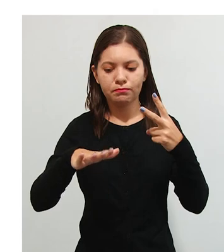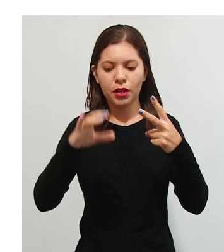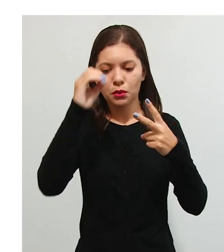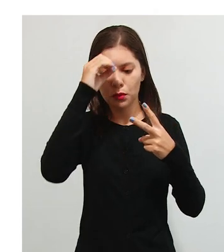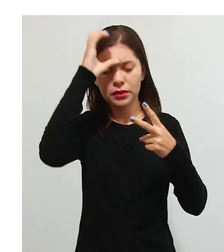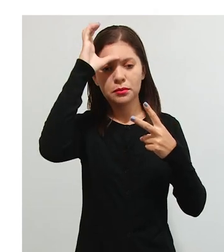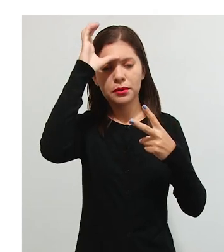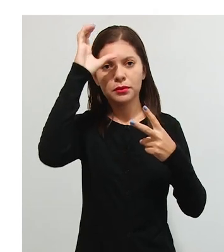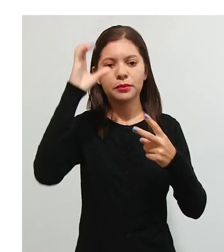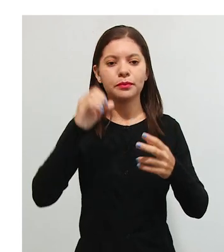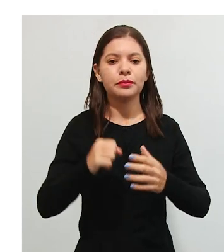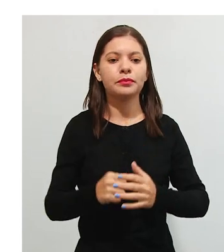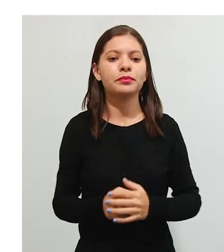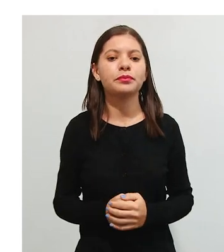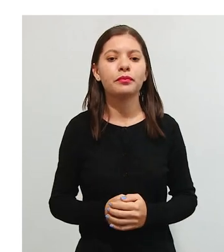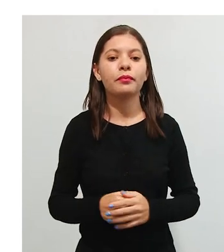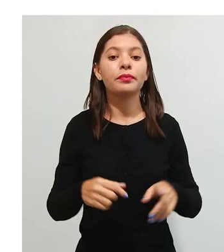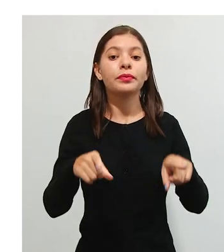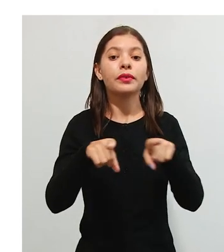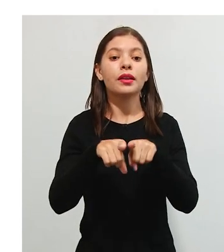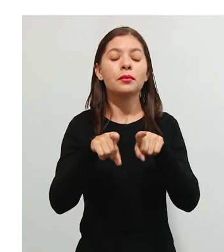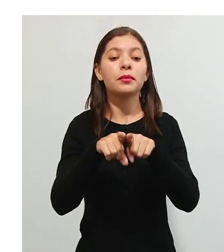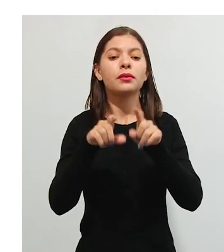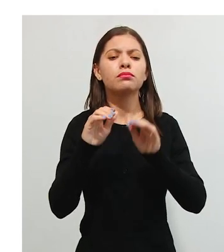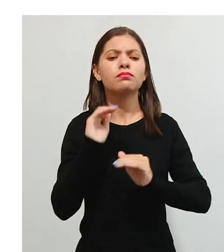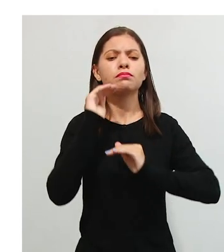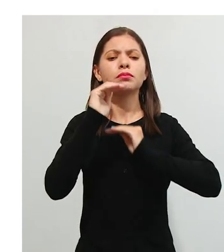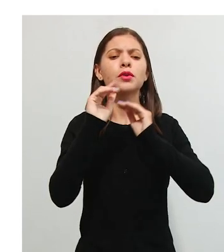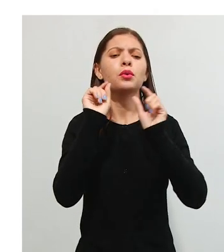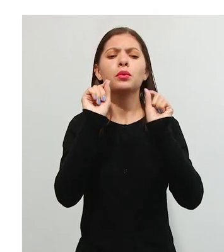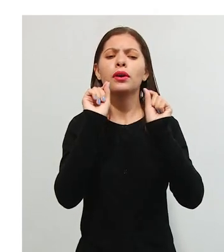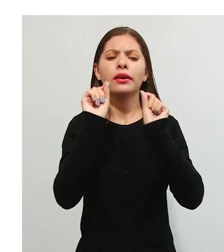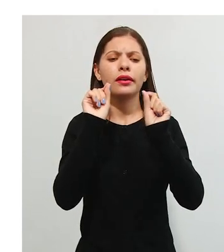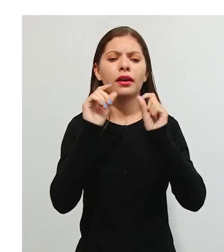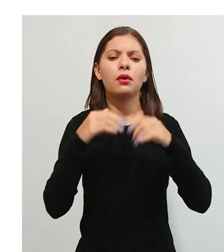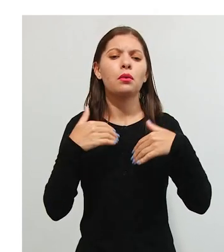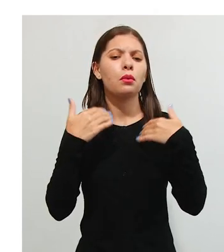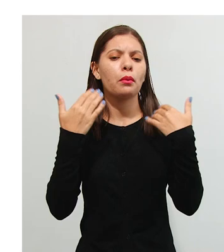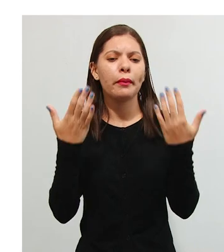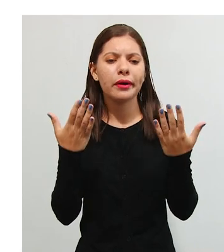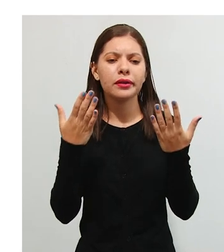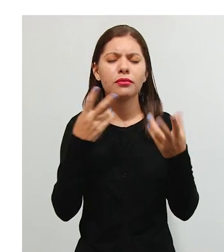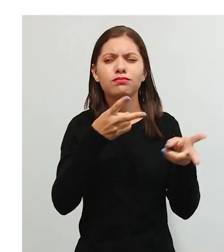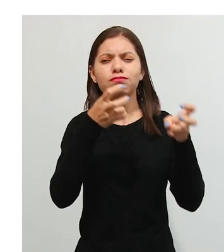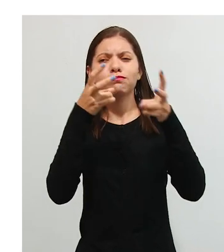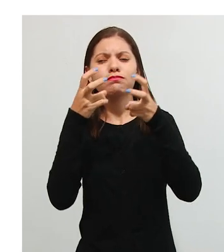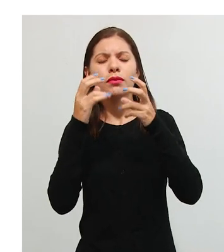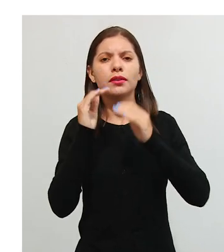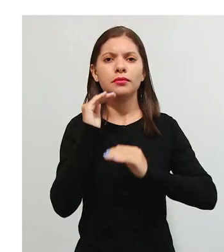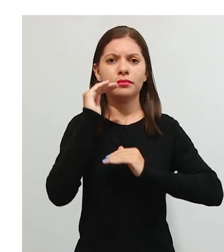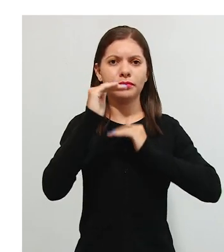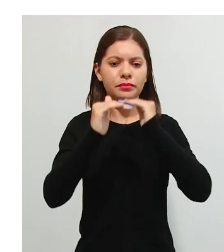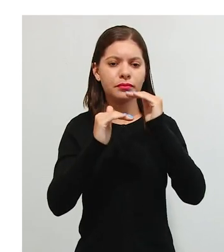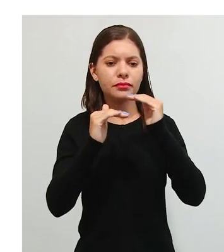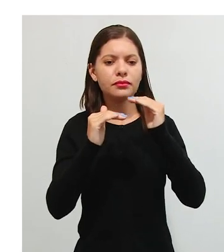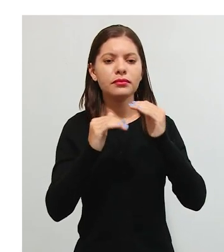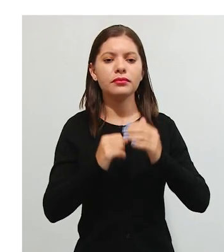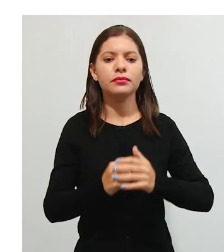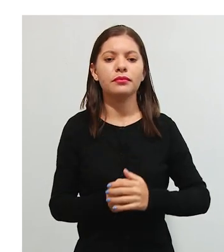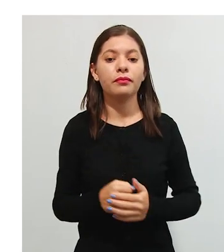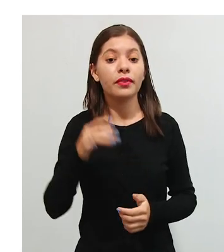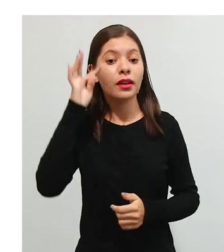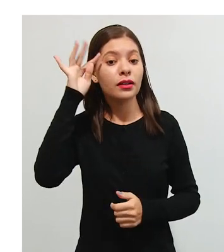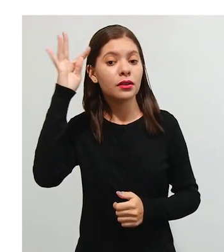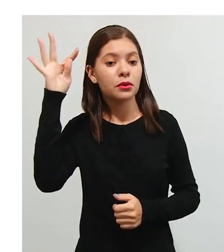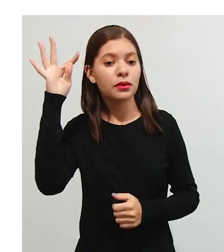conhecimento, né? Concepções de desenvolvimento. O que que é? Quais são essas concepções de desenvolvimento, né? As